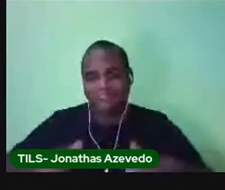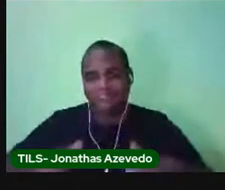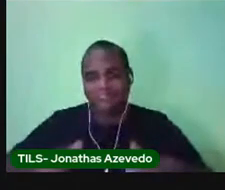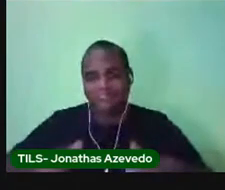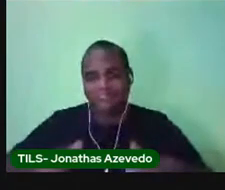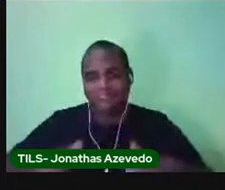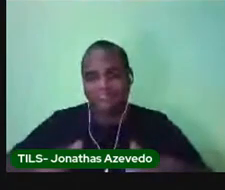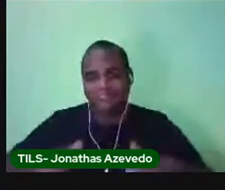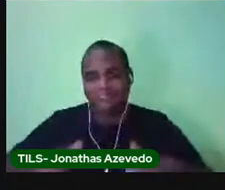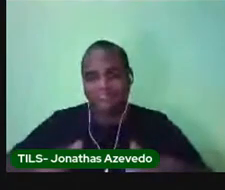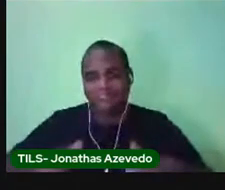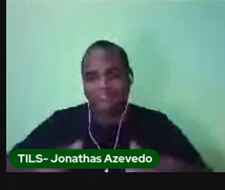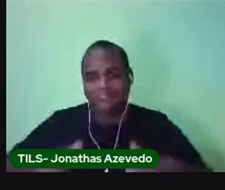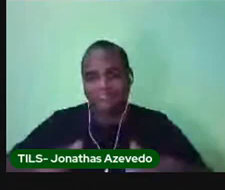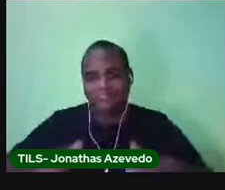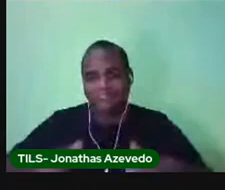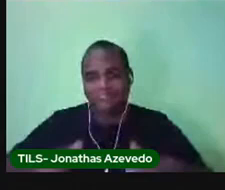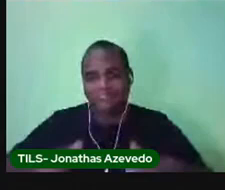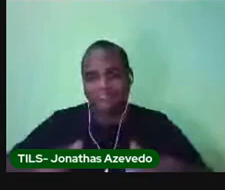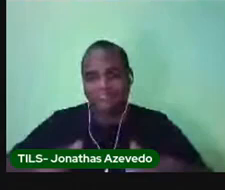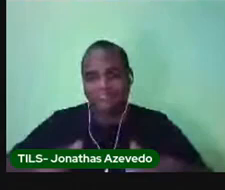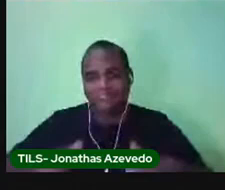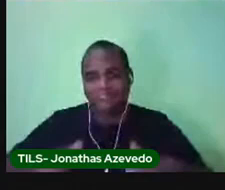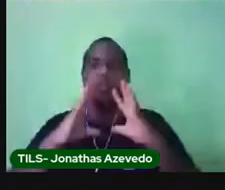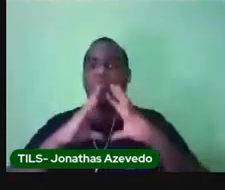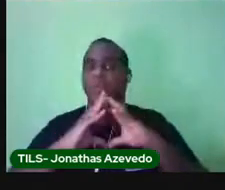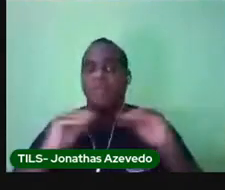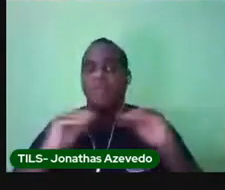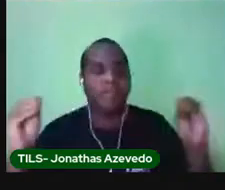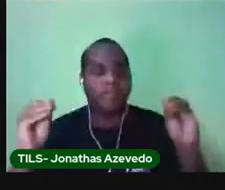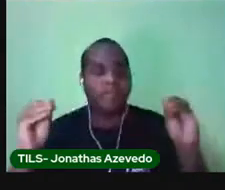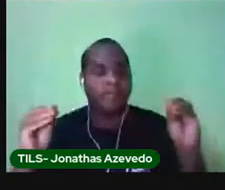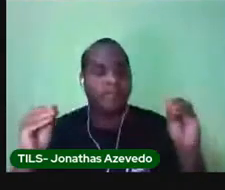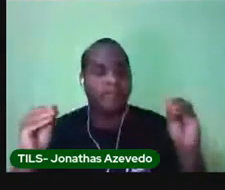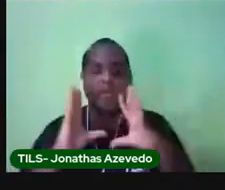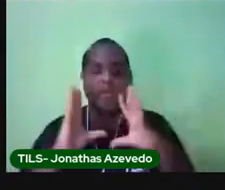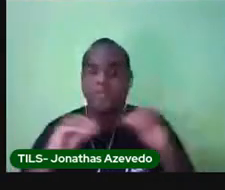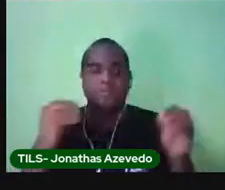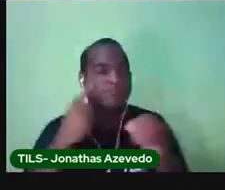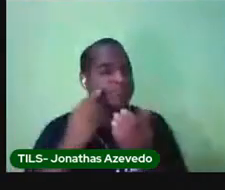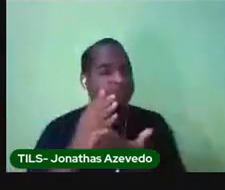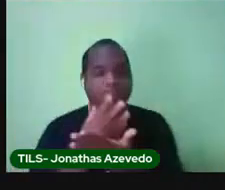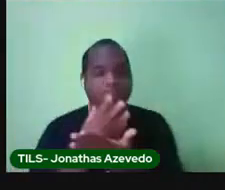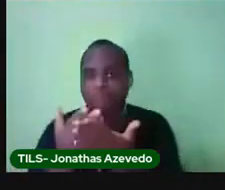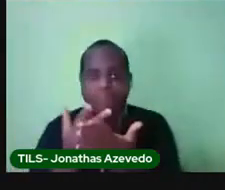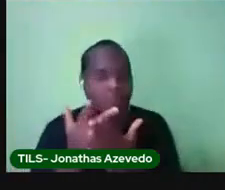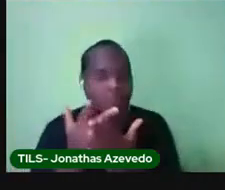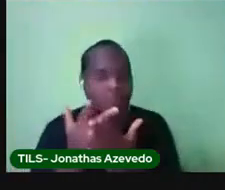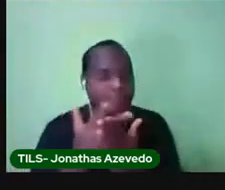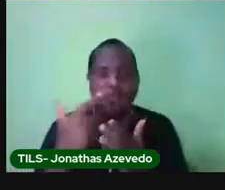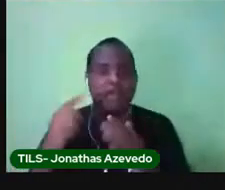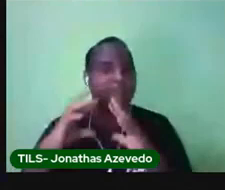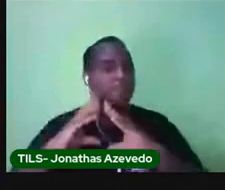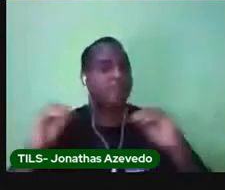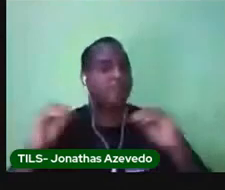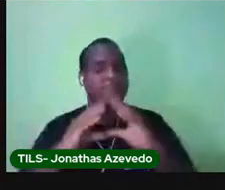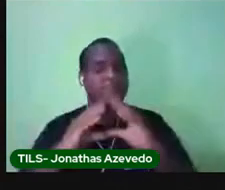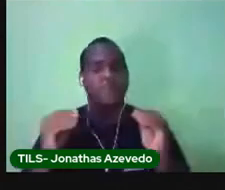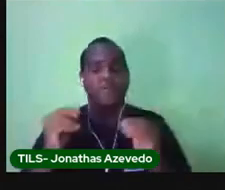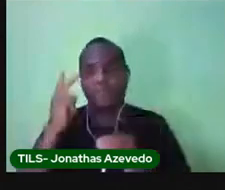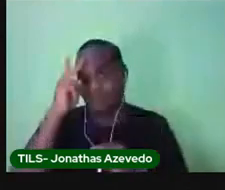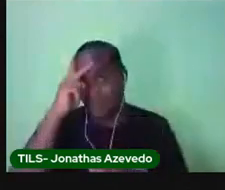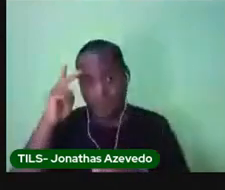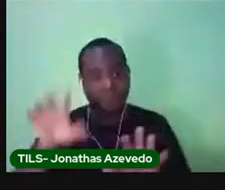sumiram. Elas desapareceram. E as pessoas não tiveram mais essas doenças.